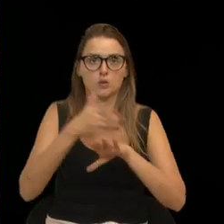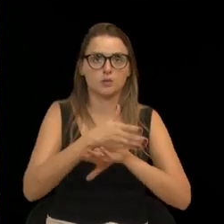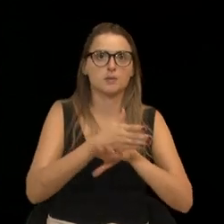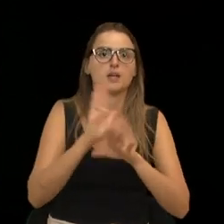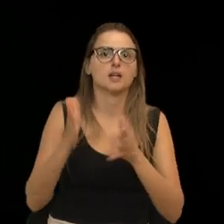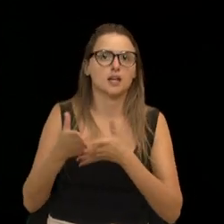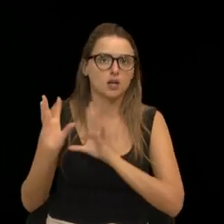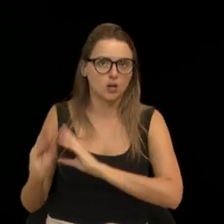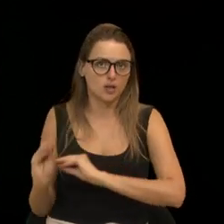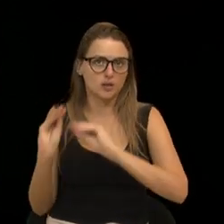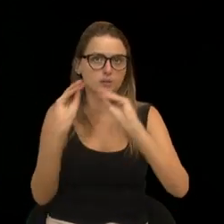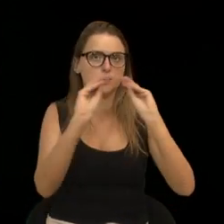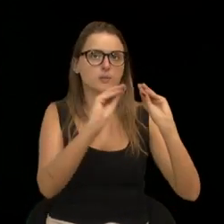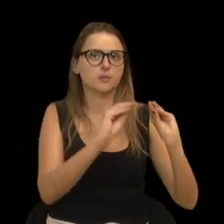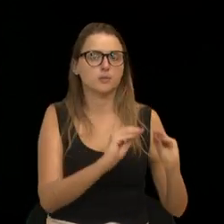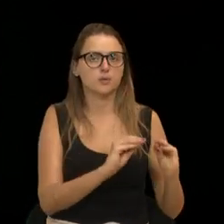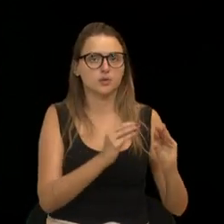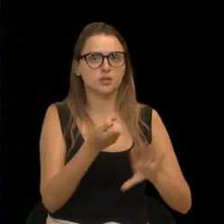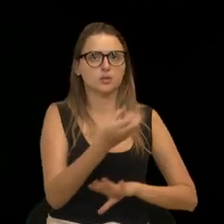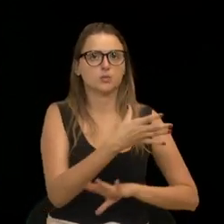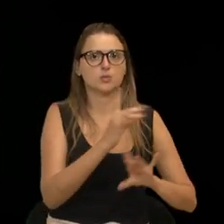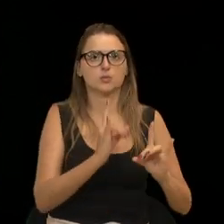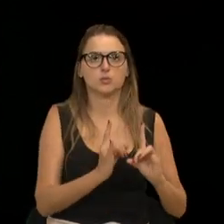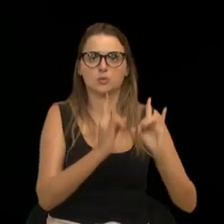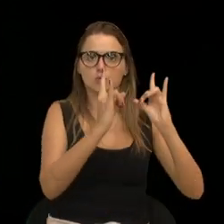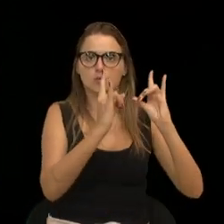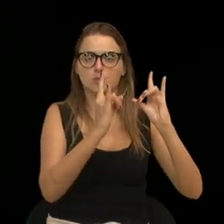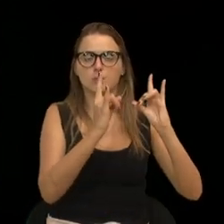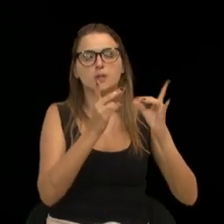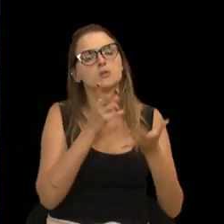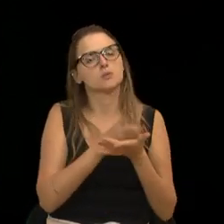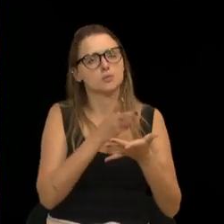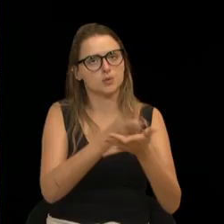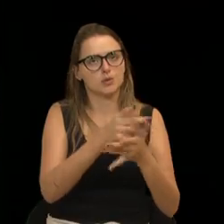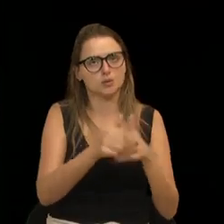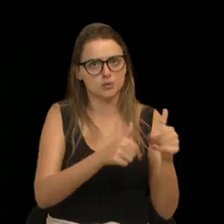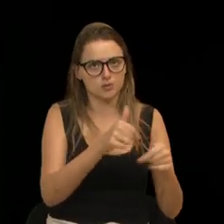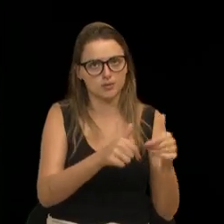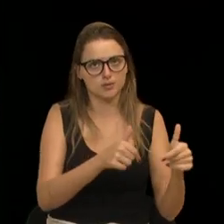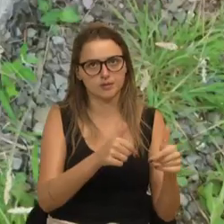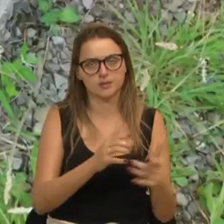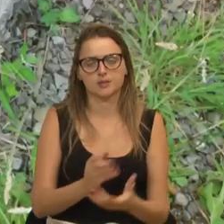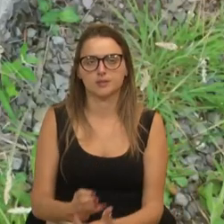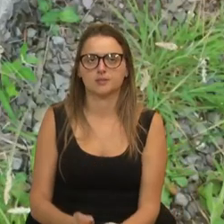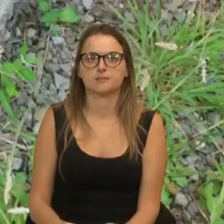indo para uma outra região da cidade para seguir o seu trabalho.